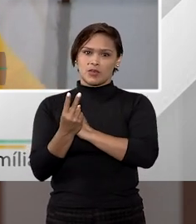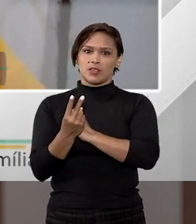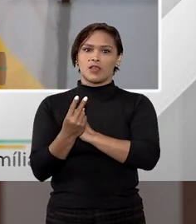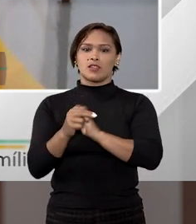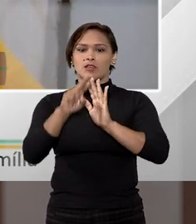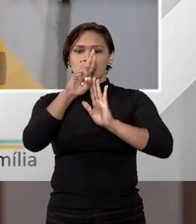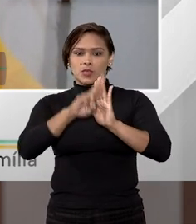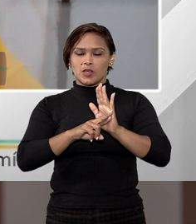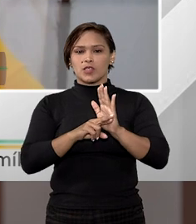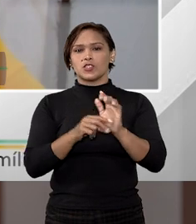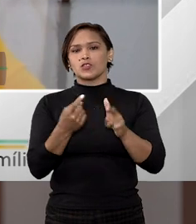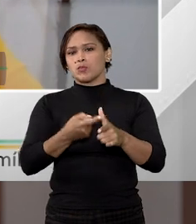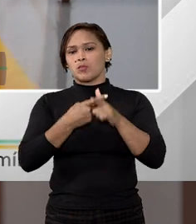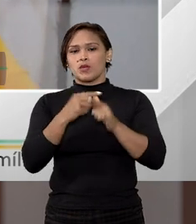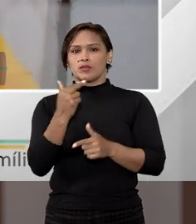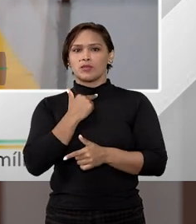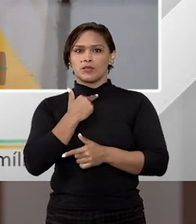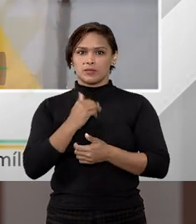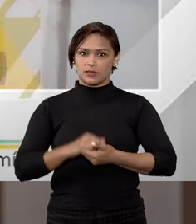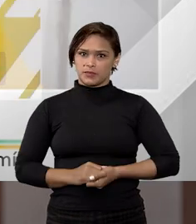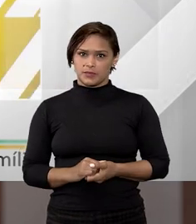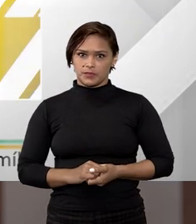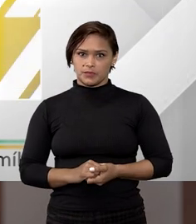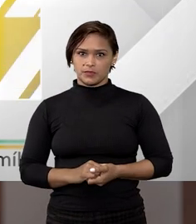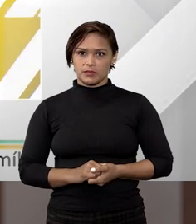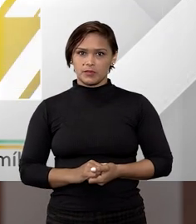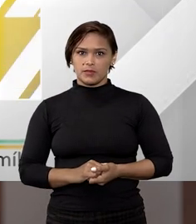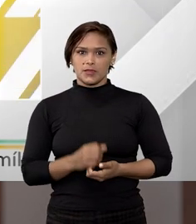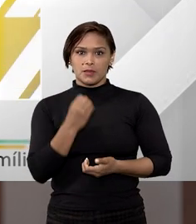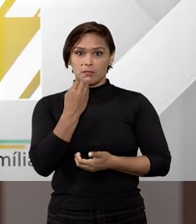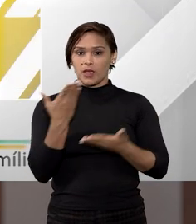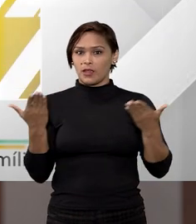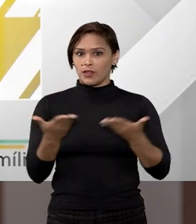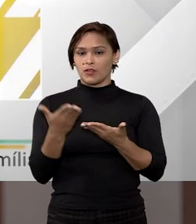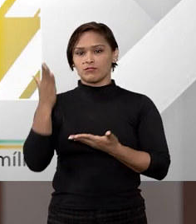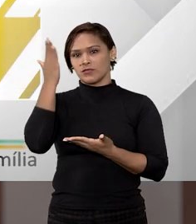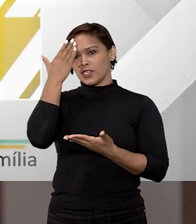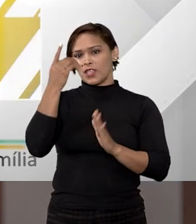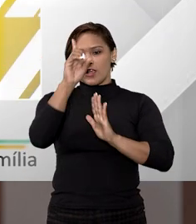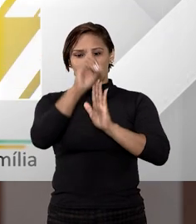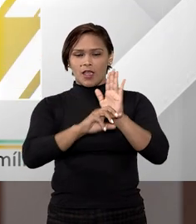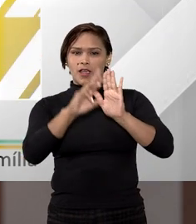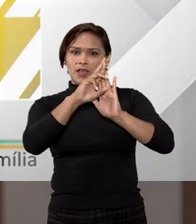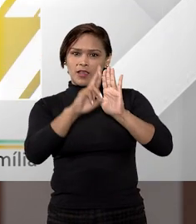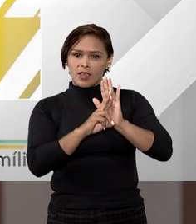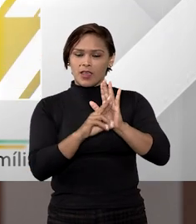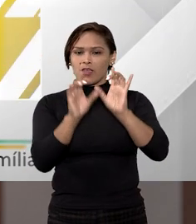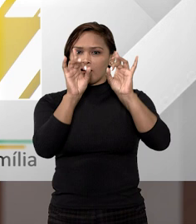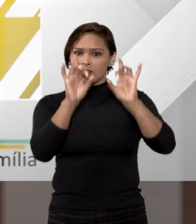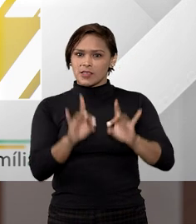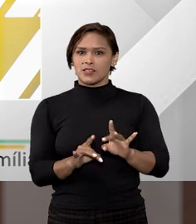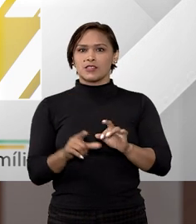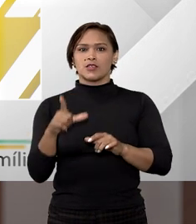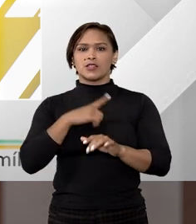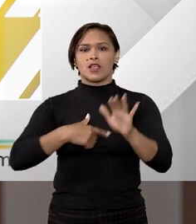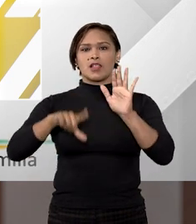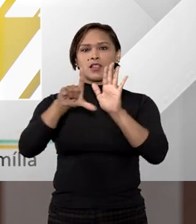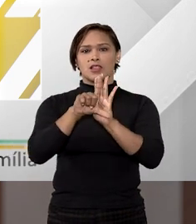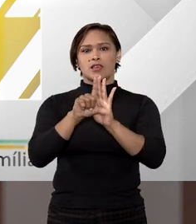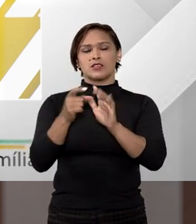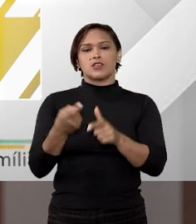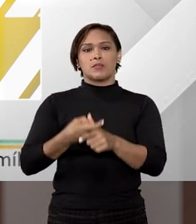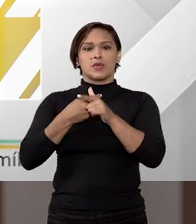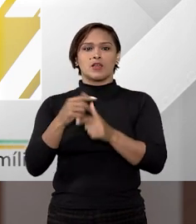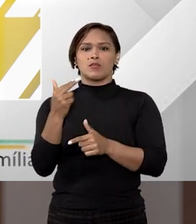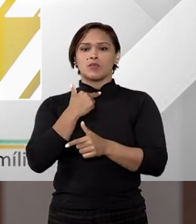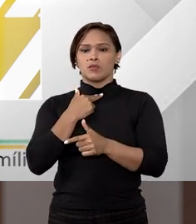pelo regime da empenhorabilidade do bem de família. Bem, e hoje você entendeu direito sobre as regras e as exceções previstas em lei sobre